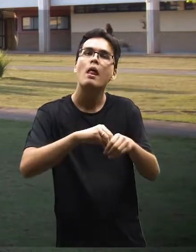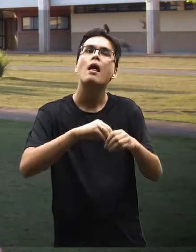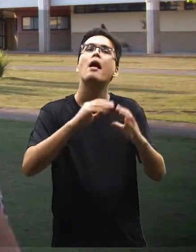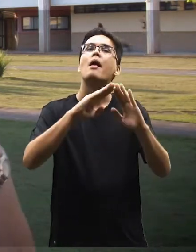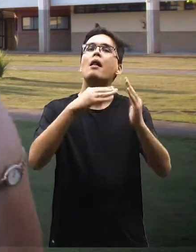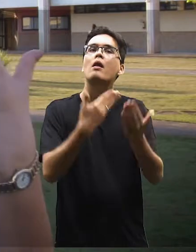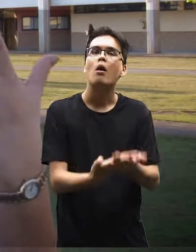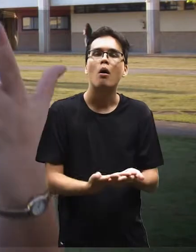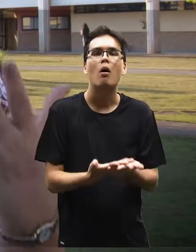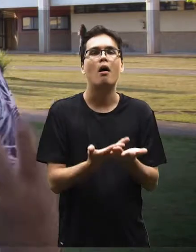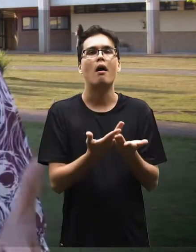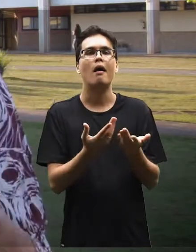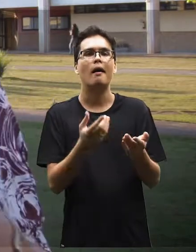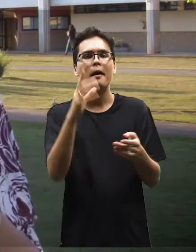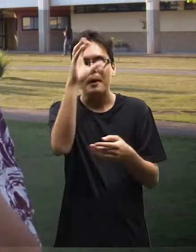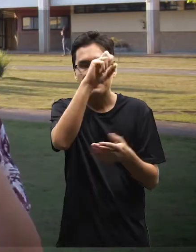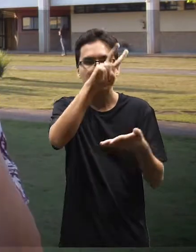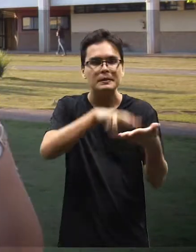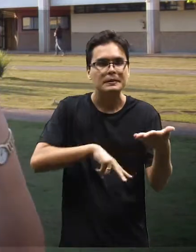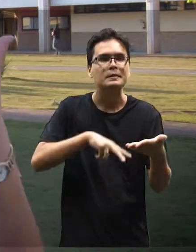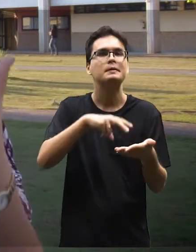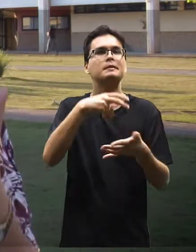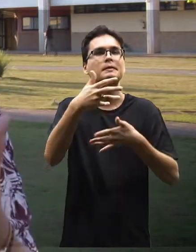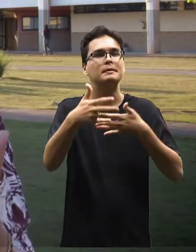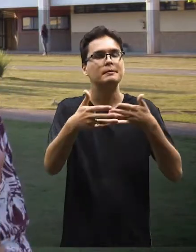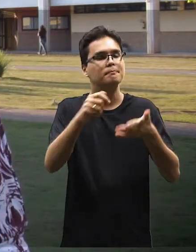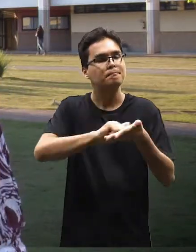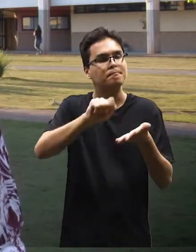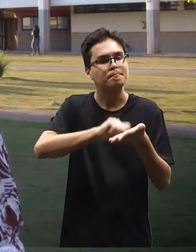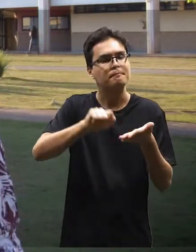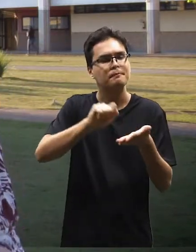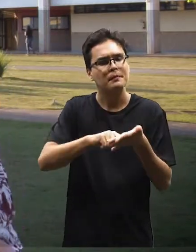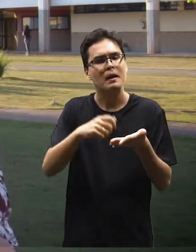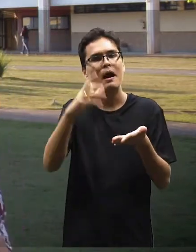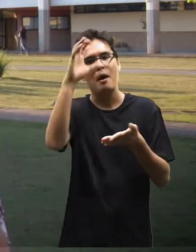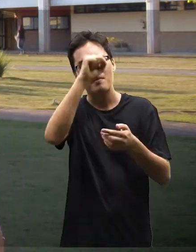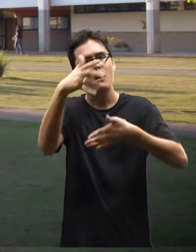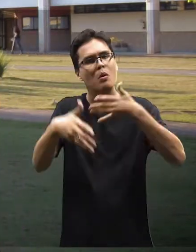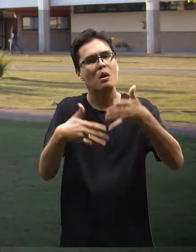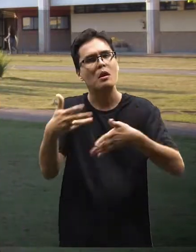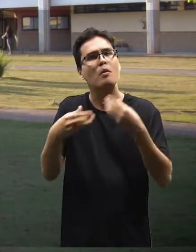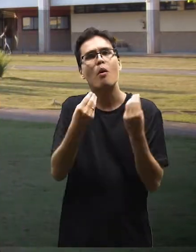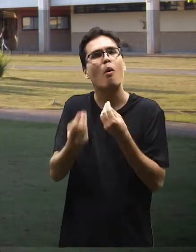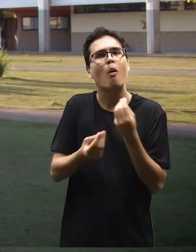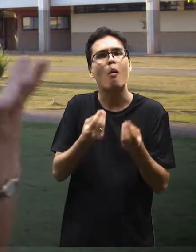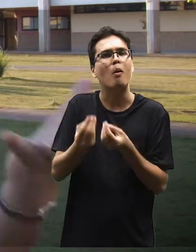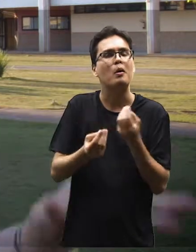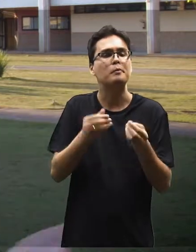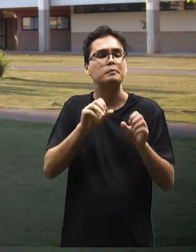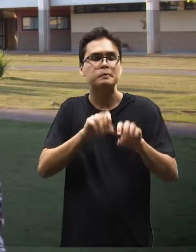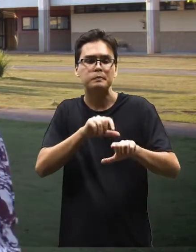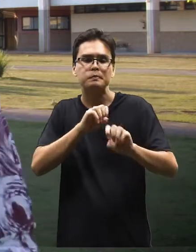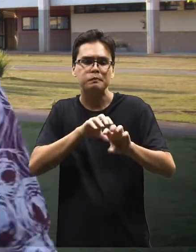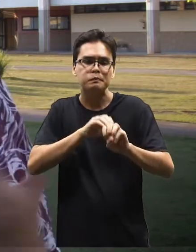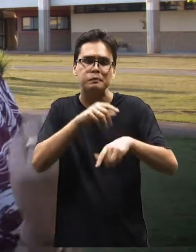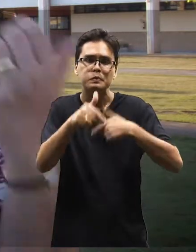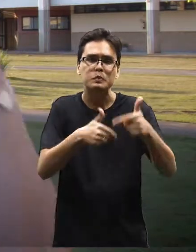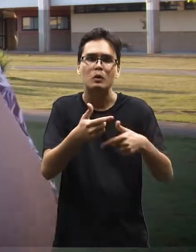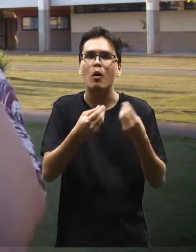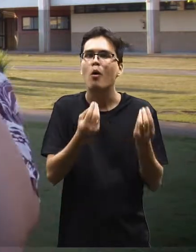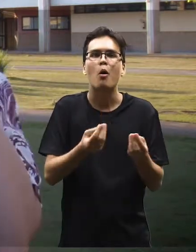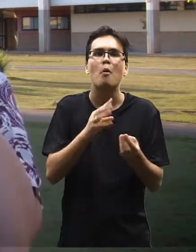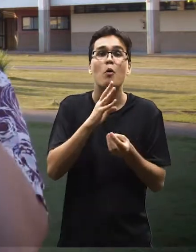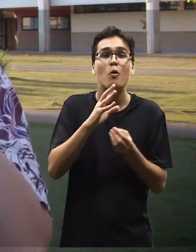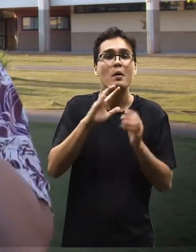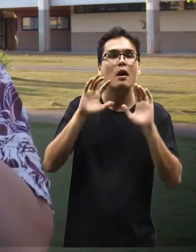dentro da alfabetização, dentro da língua brasileira de finais, como aprender a escrever e ler, enfim, conhecer